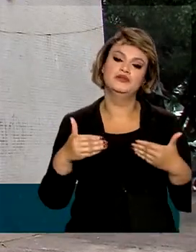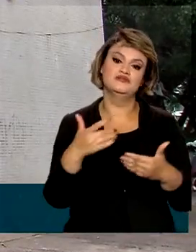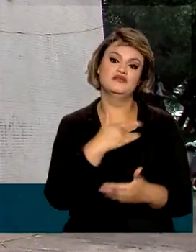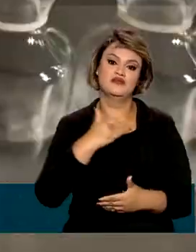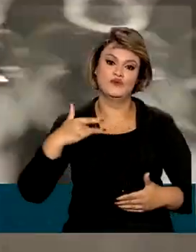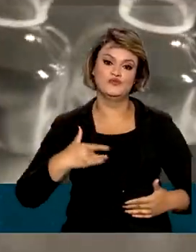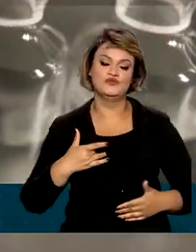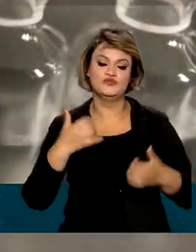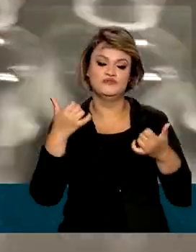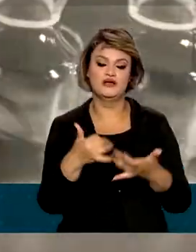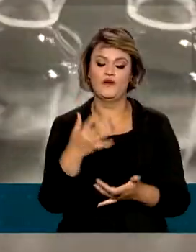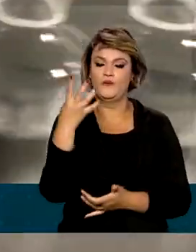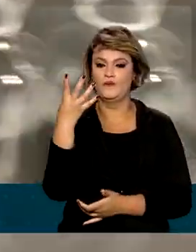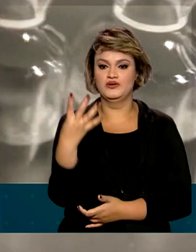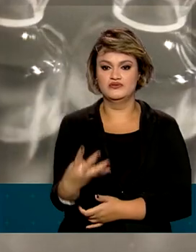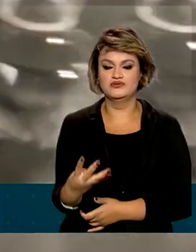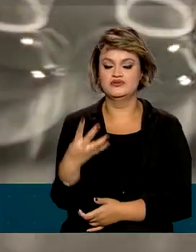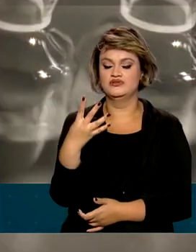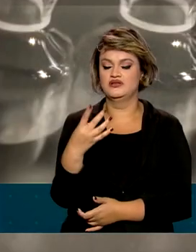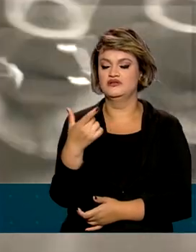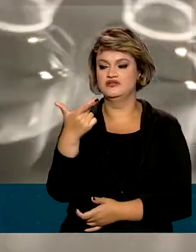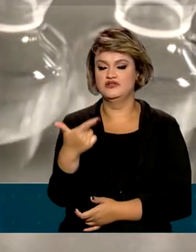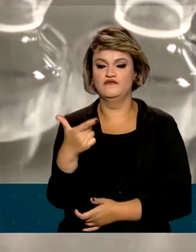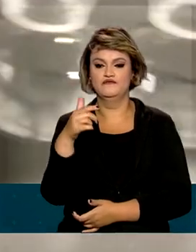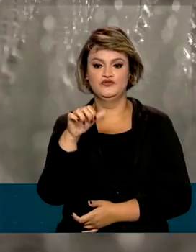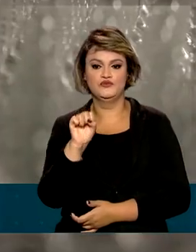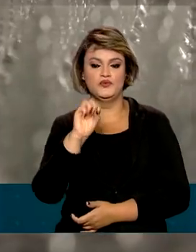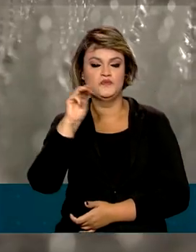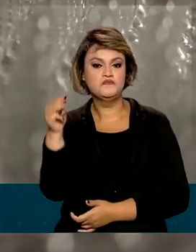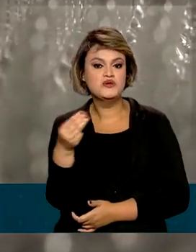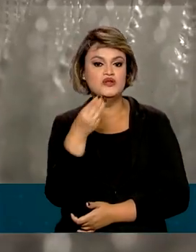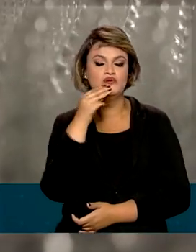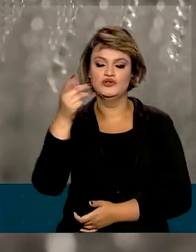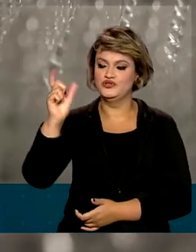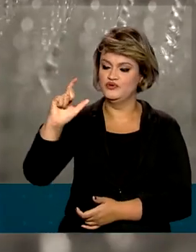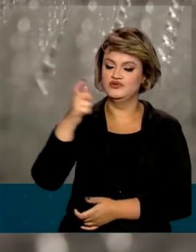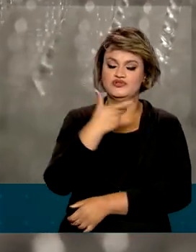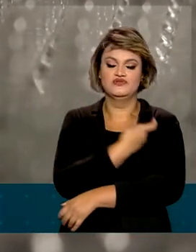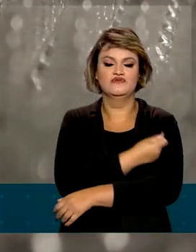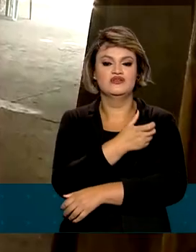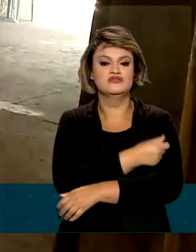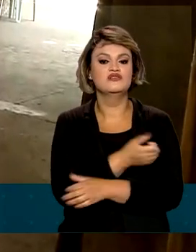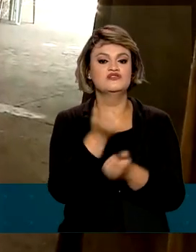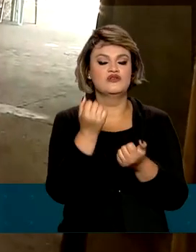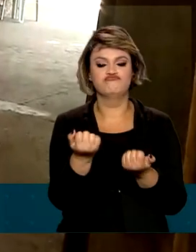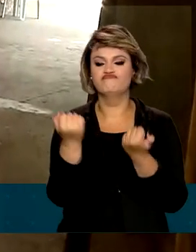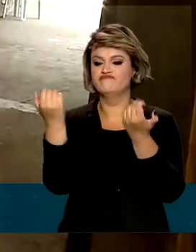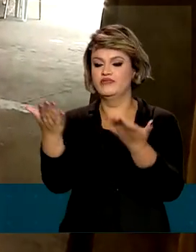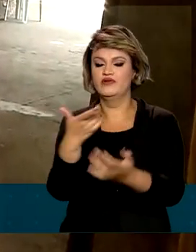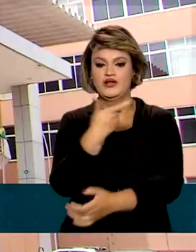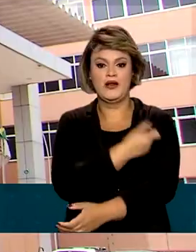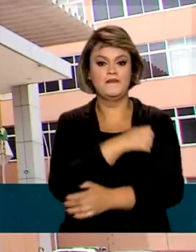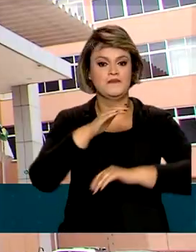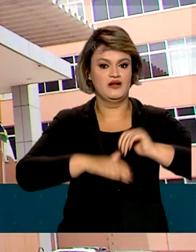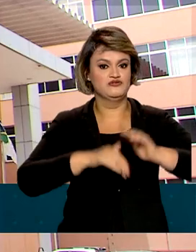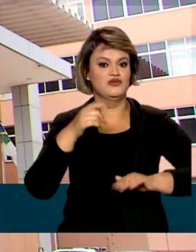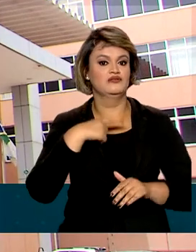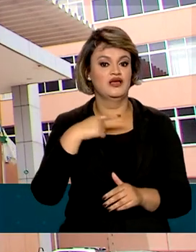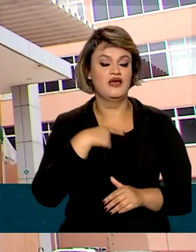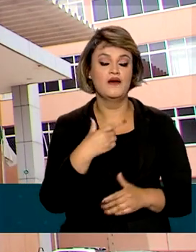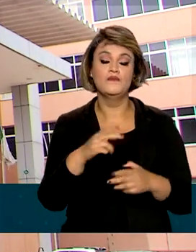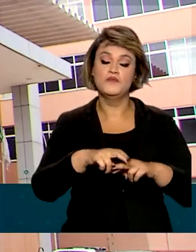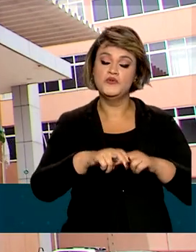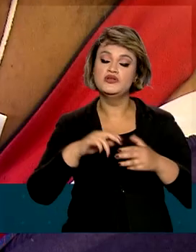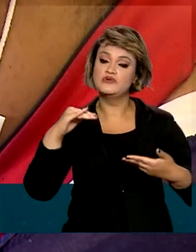da Saúde, mais de 428 milhões de doses de imunizante já foram aplicadas. Com isso, a